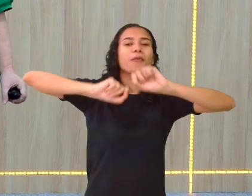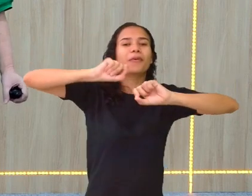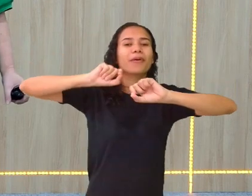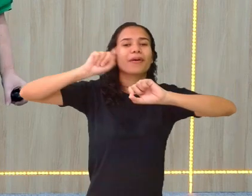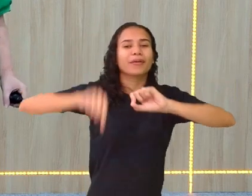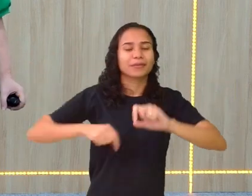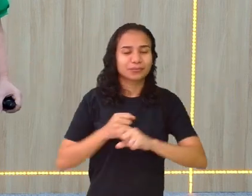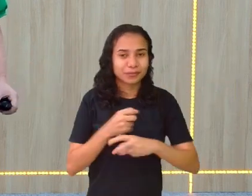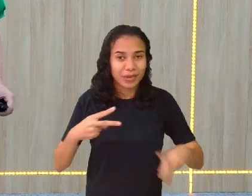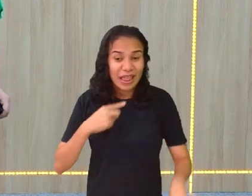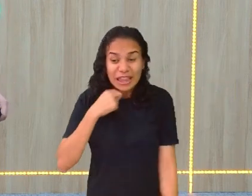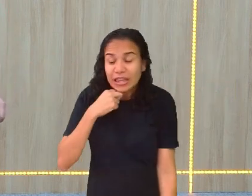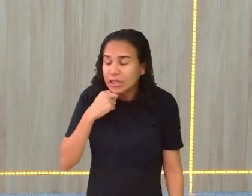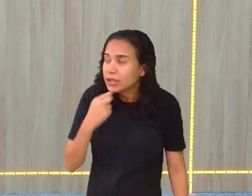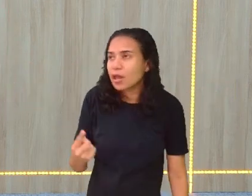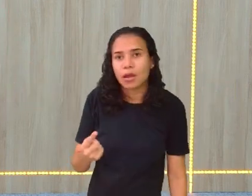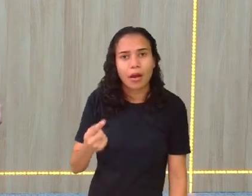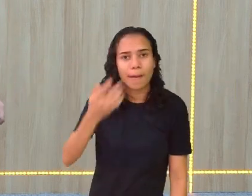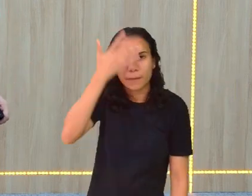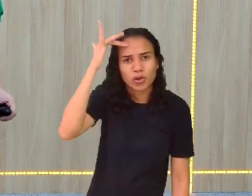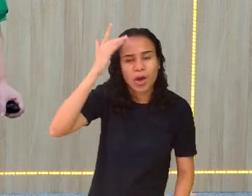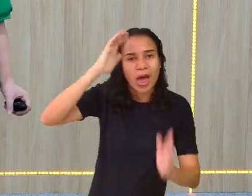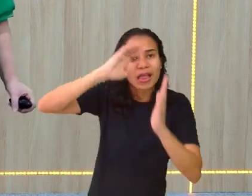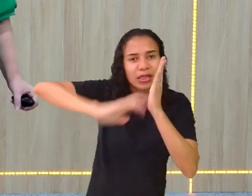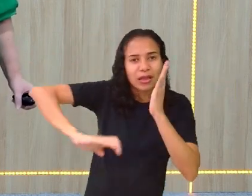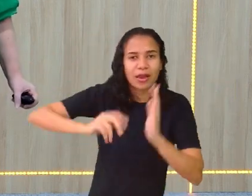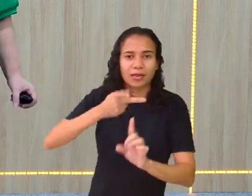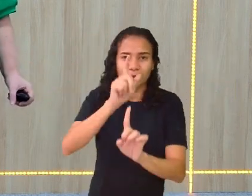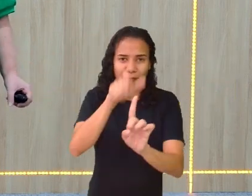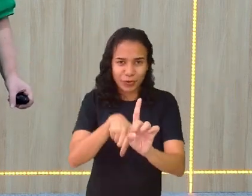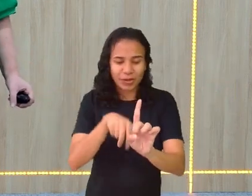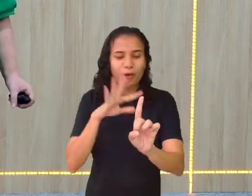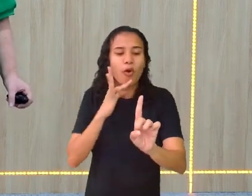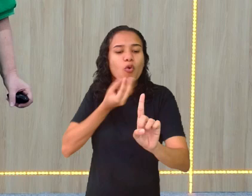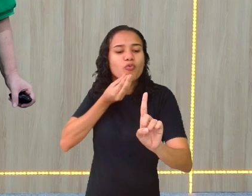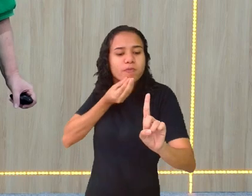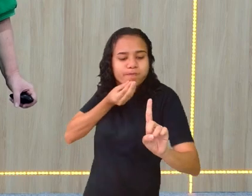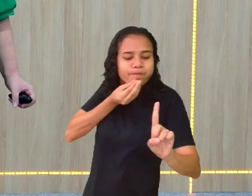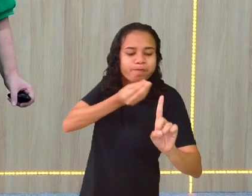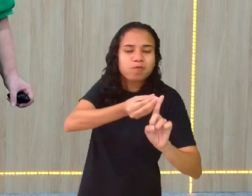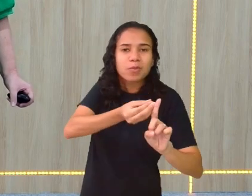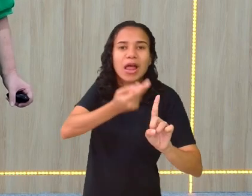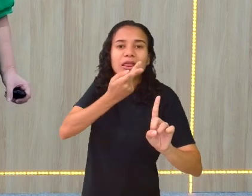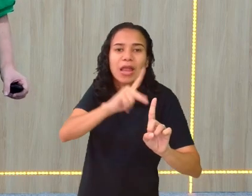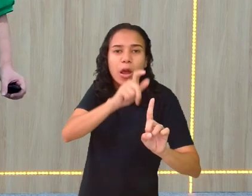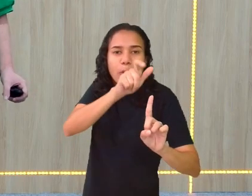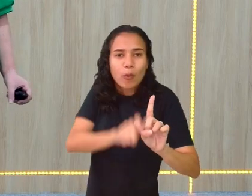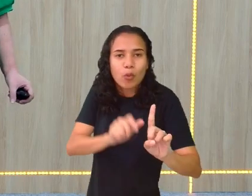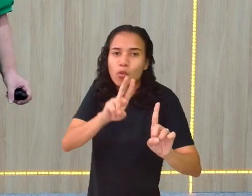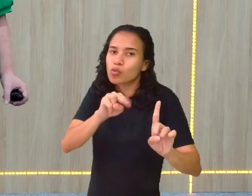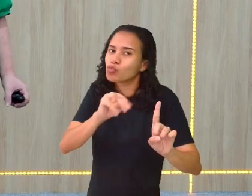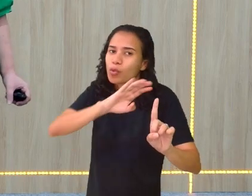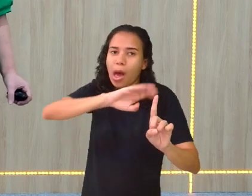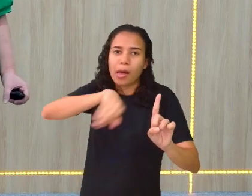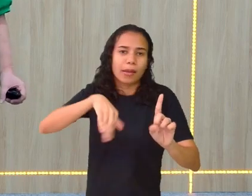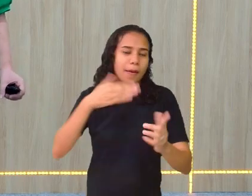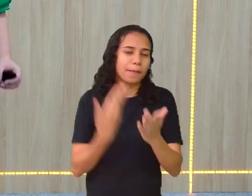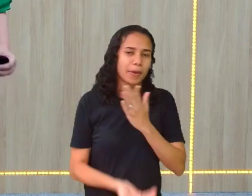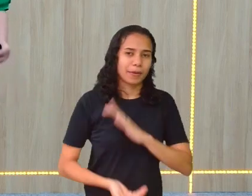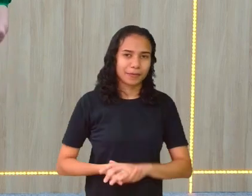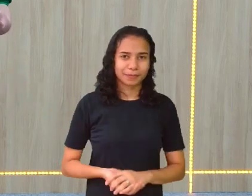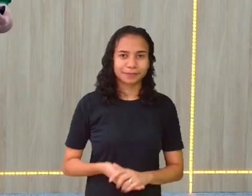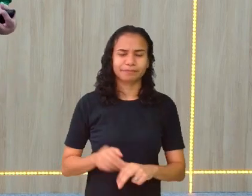Isso é uma coisa que ninguém tira de vocês. O conhecimento é seu, ninguém tira.